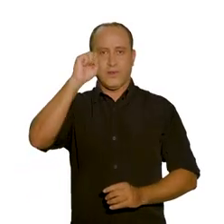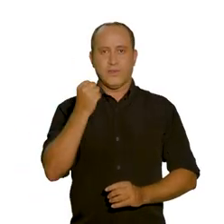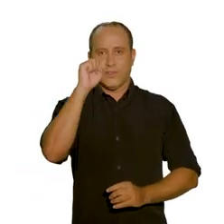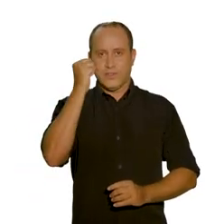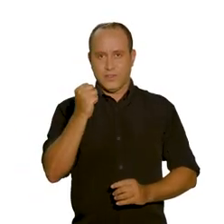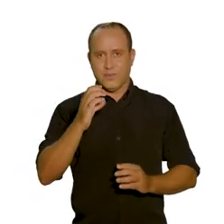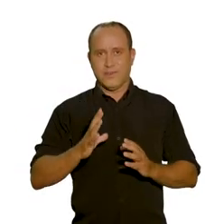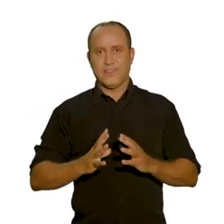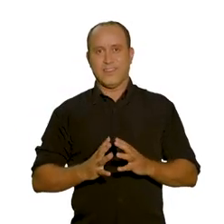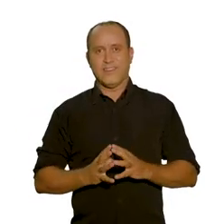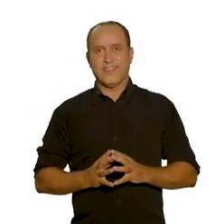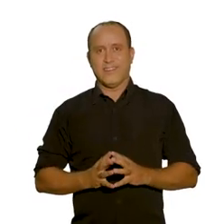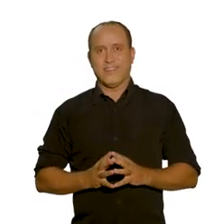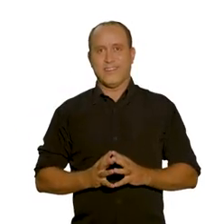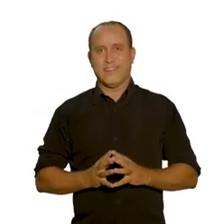Governo de Sergipe